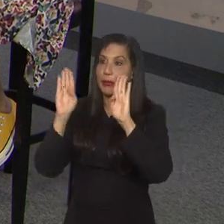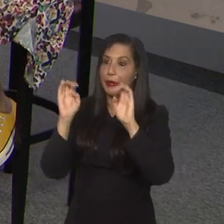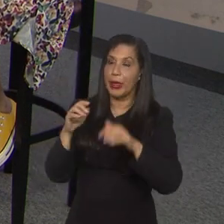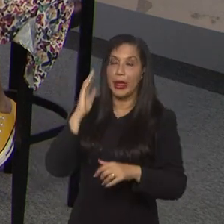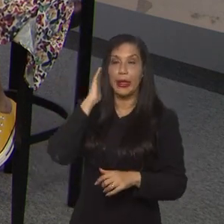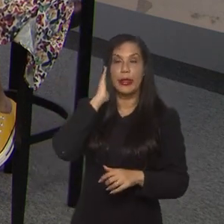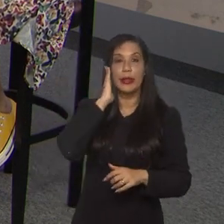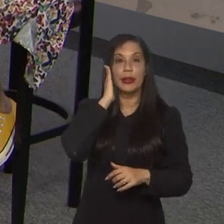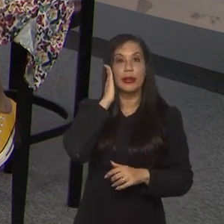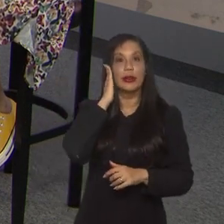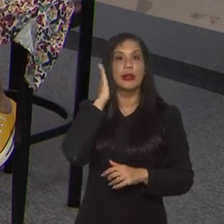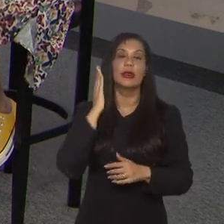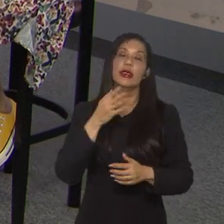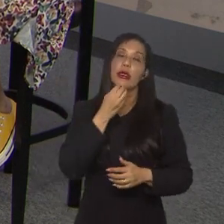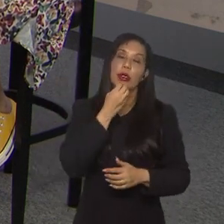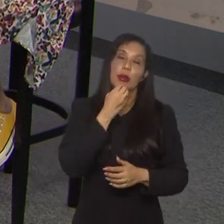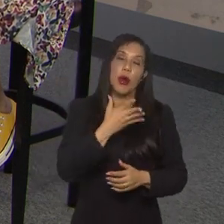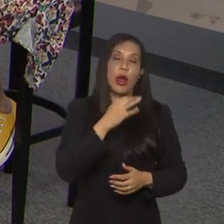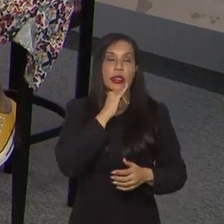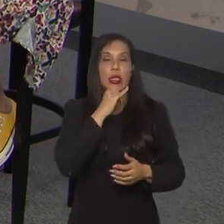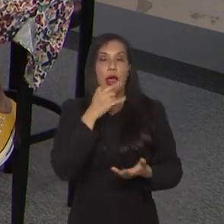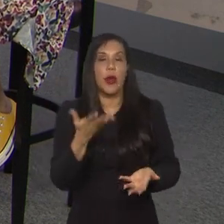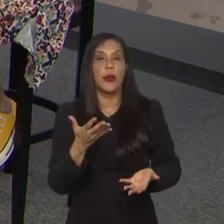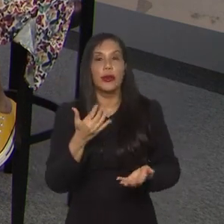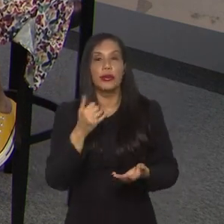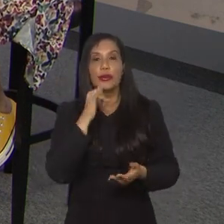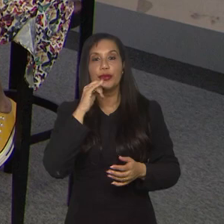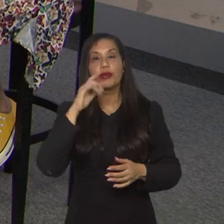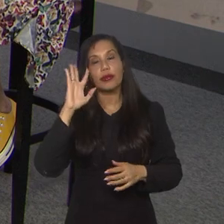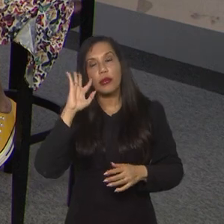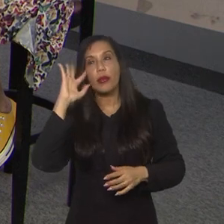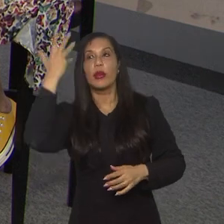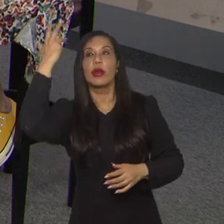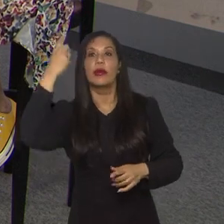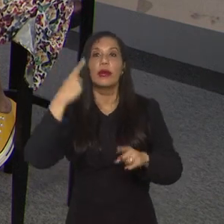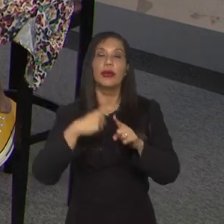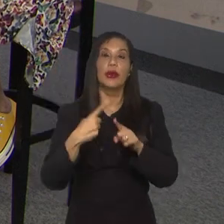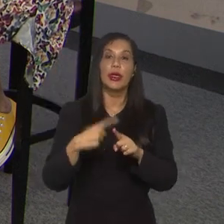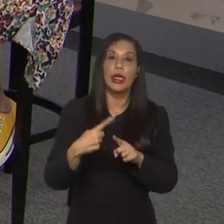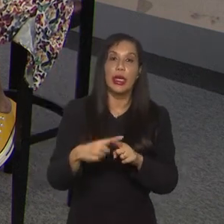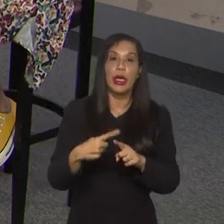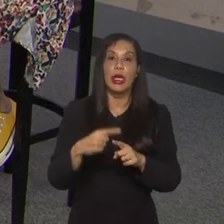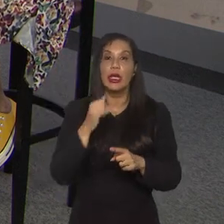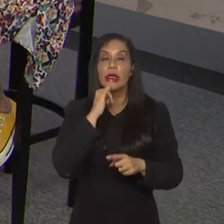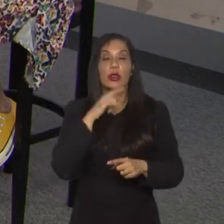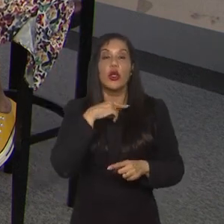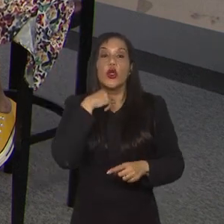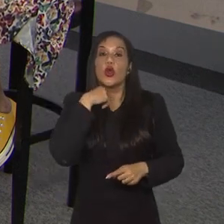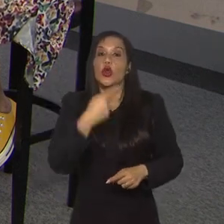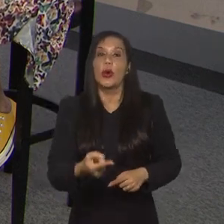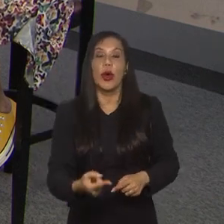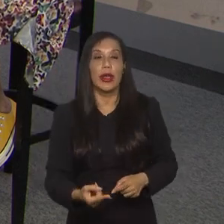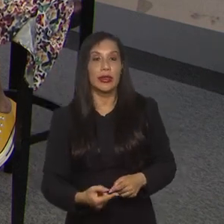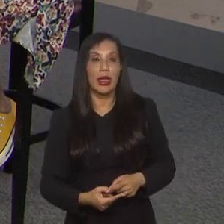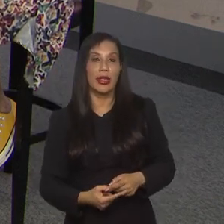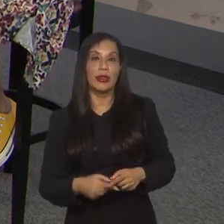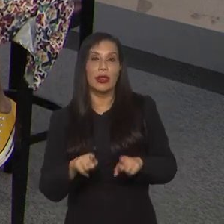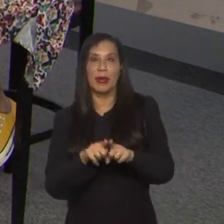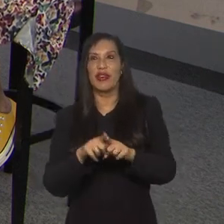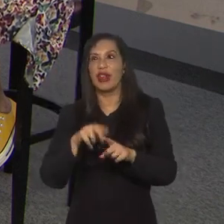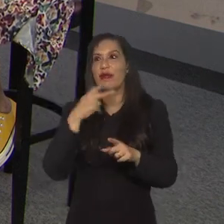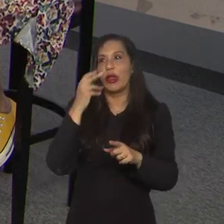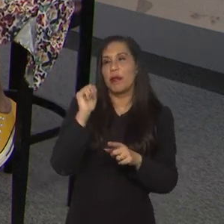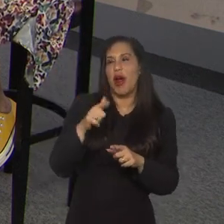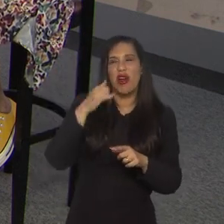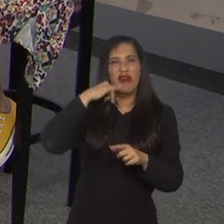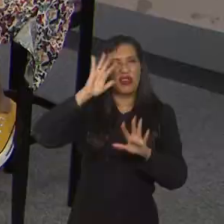muito bom ela sair das redes sociais, achei que ela foi uma decisão, porque ela não ia suportar essa... Pode ser muito tóxico também. É, muito